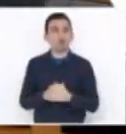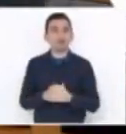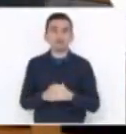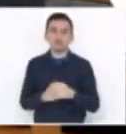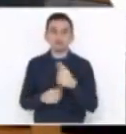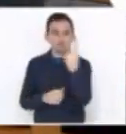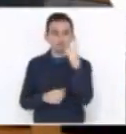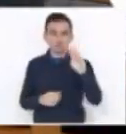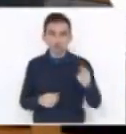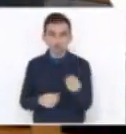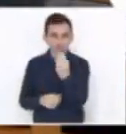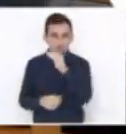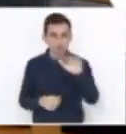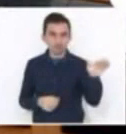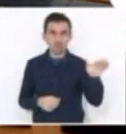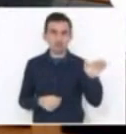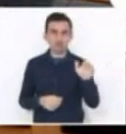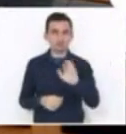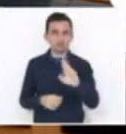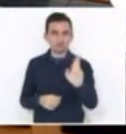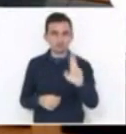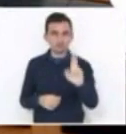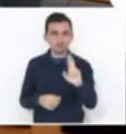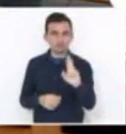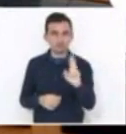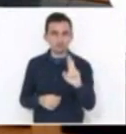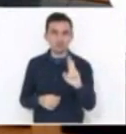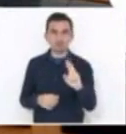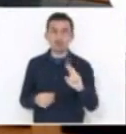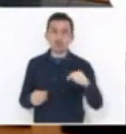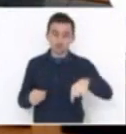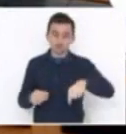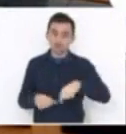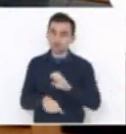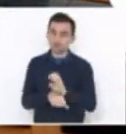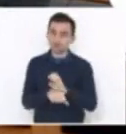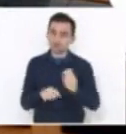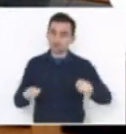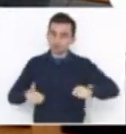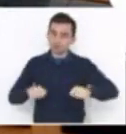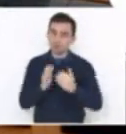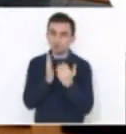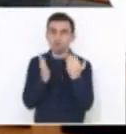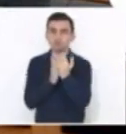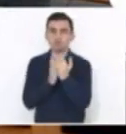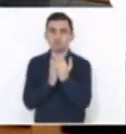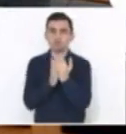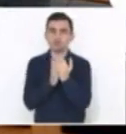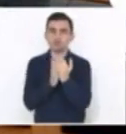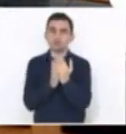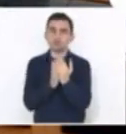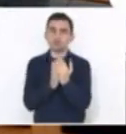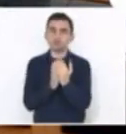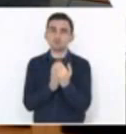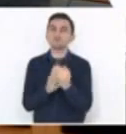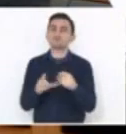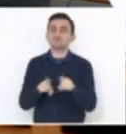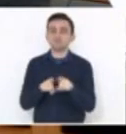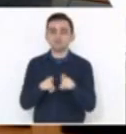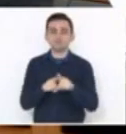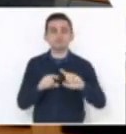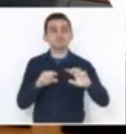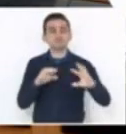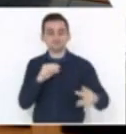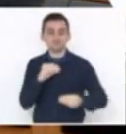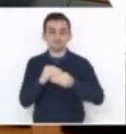que pela capacidade do Estado poderia ser mais e daí sim caber, deputado Darcy de Matos, outras